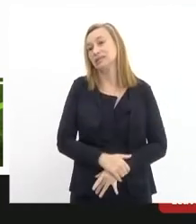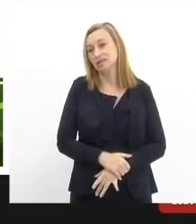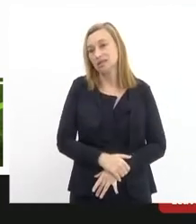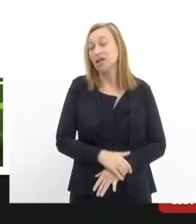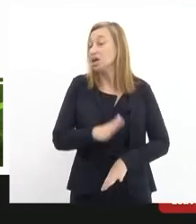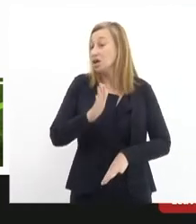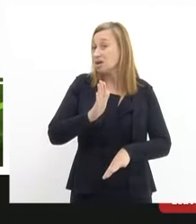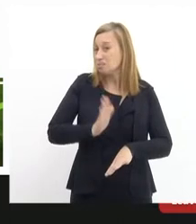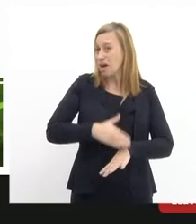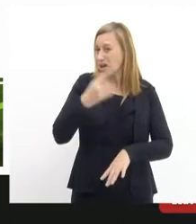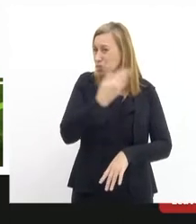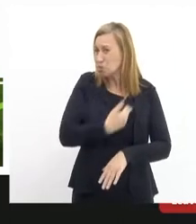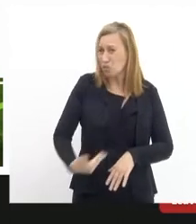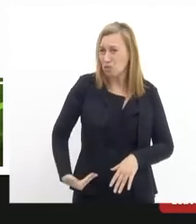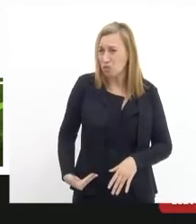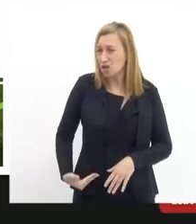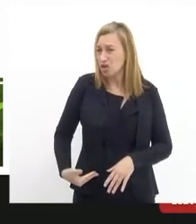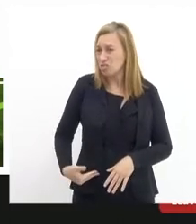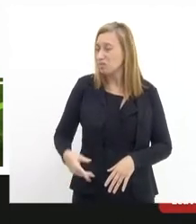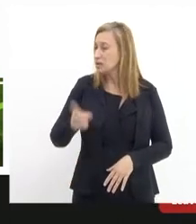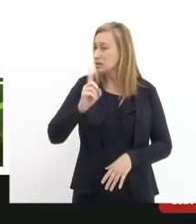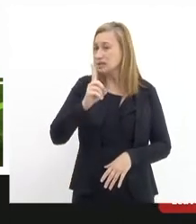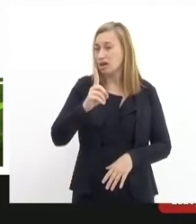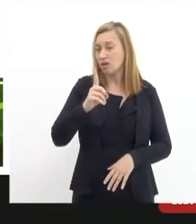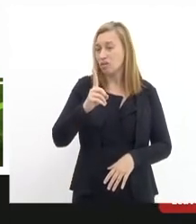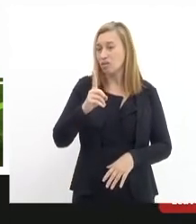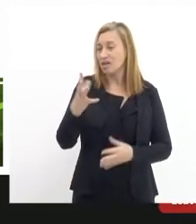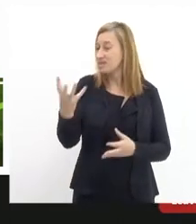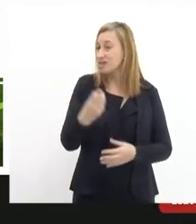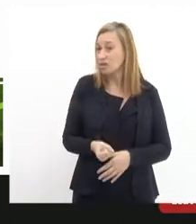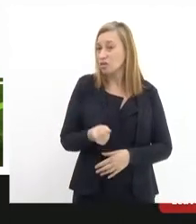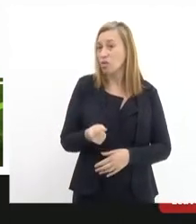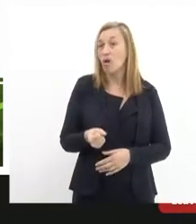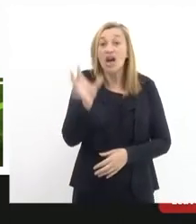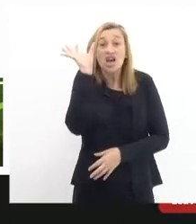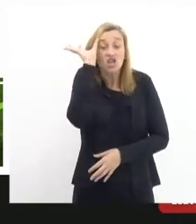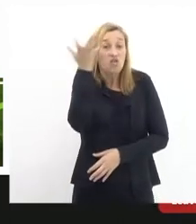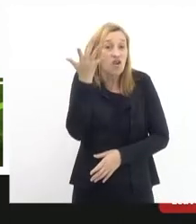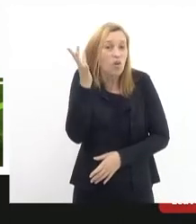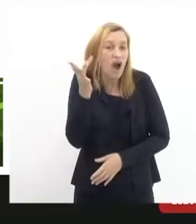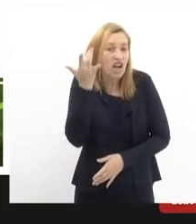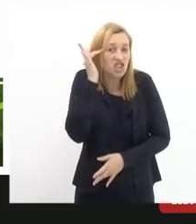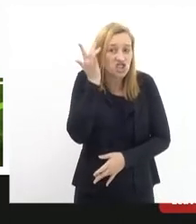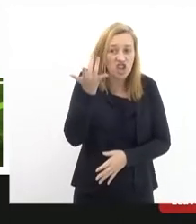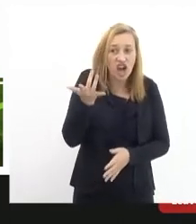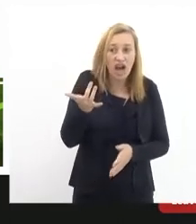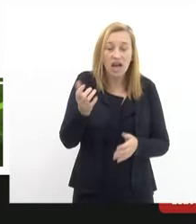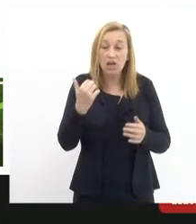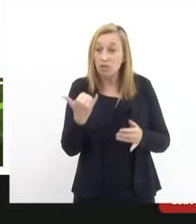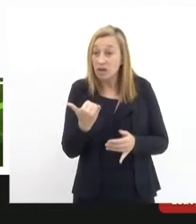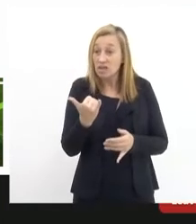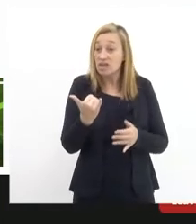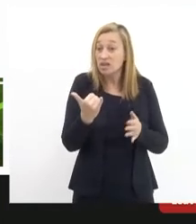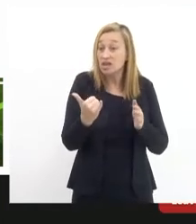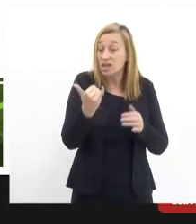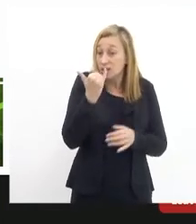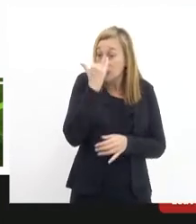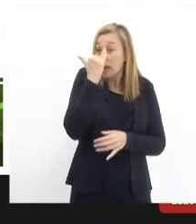mas o governo não adotou esse critério. Resolveu achar que a causa do acidente foi que o bonde